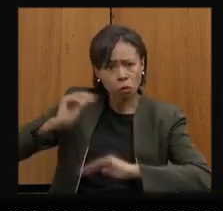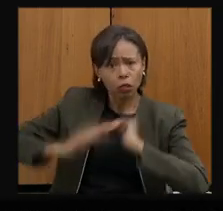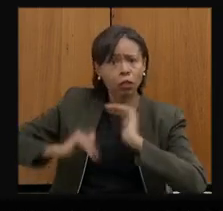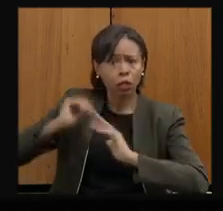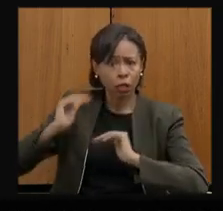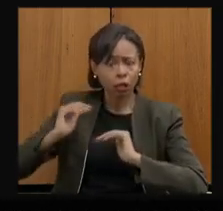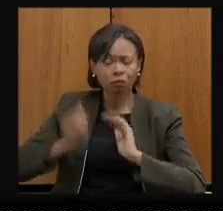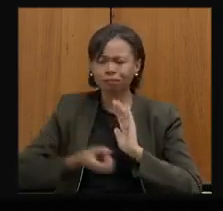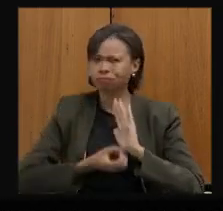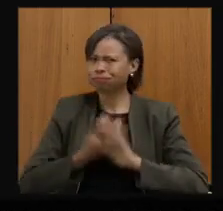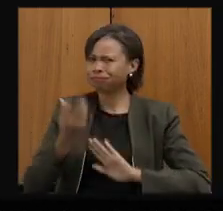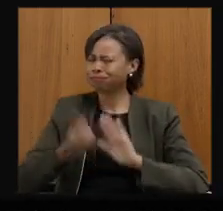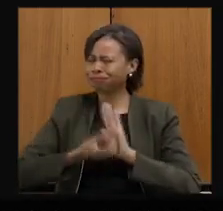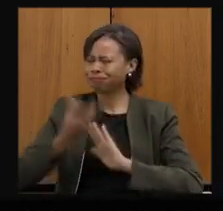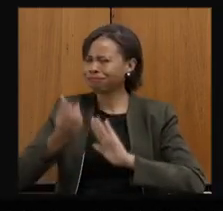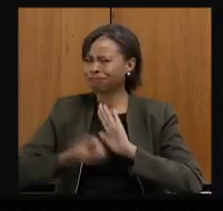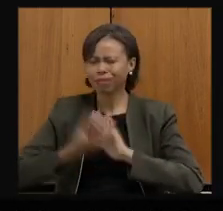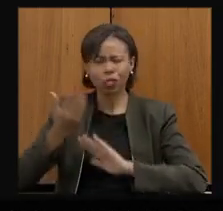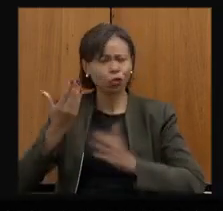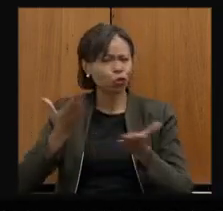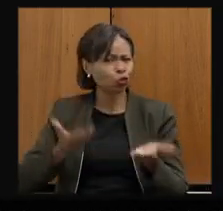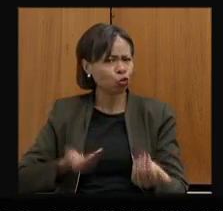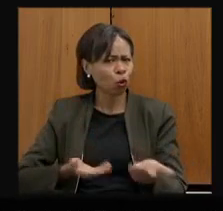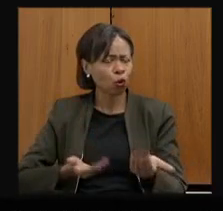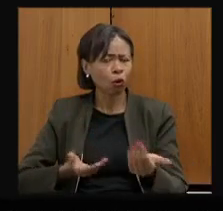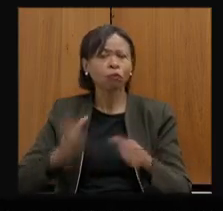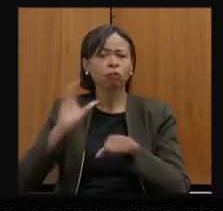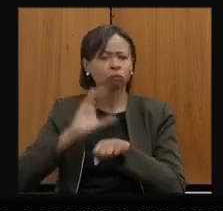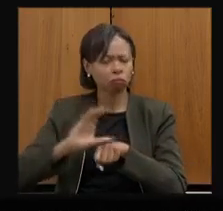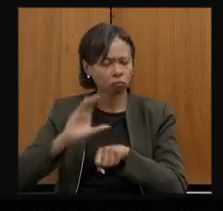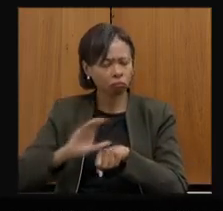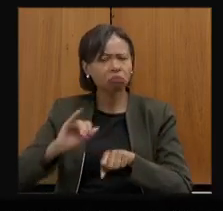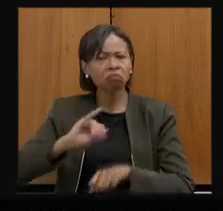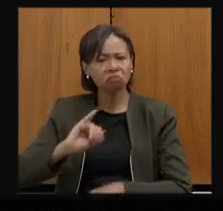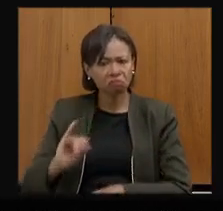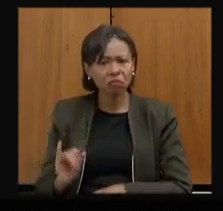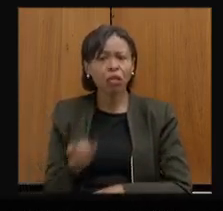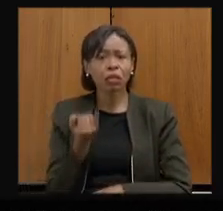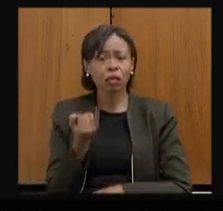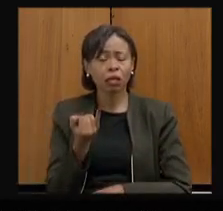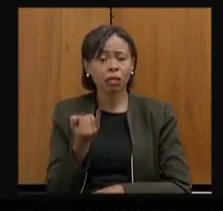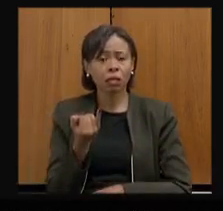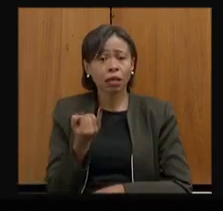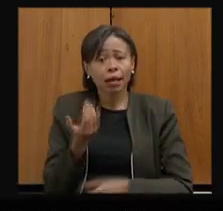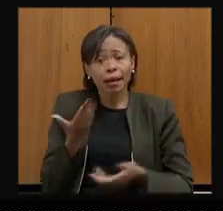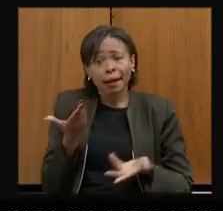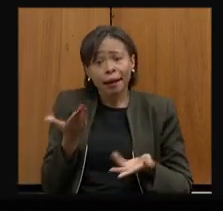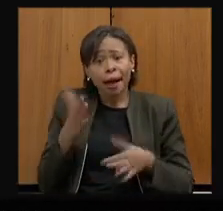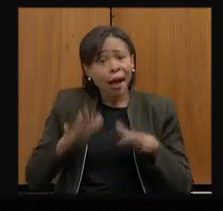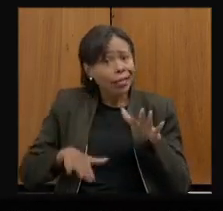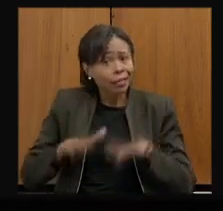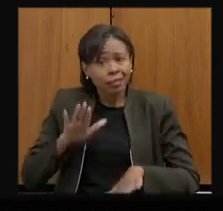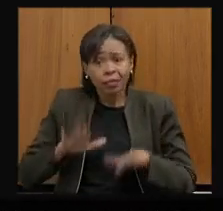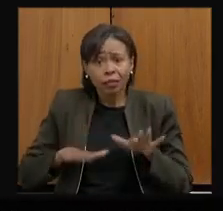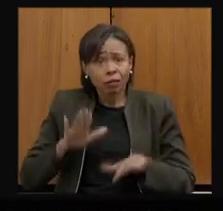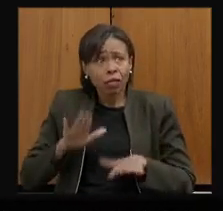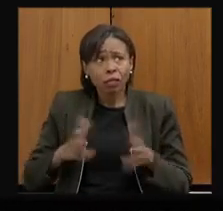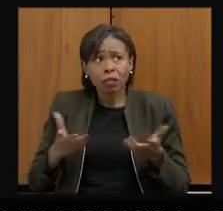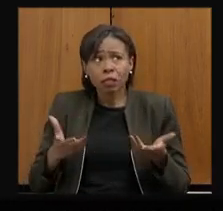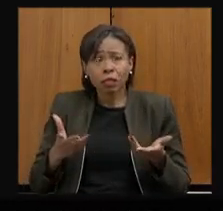milhares de jovens que estão sendo, tendo essa oportunidade, porque muitas vezes aqui para nós, às vezes,